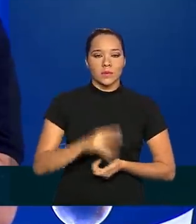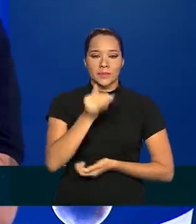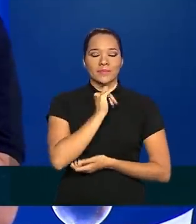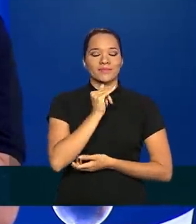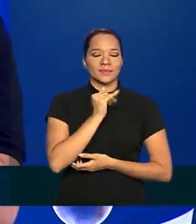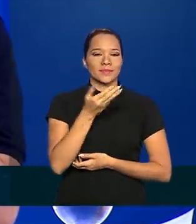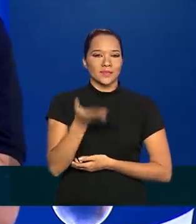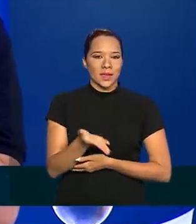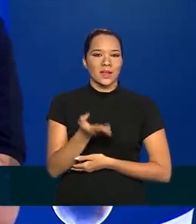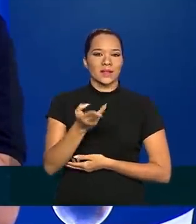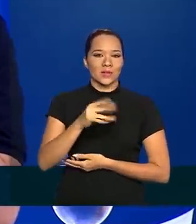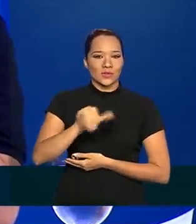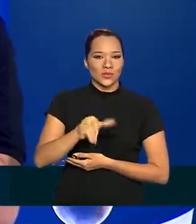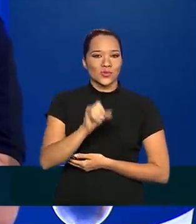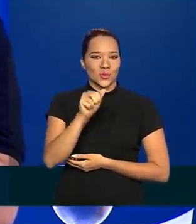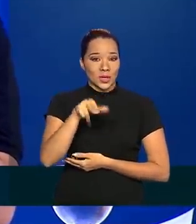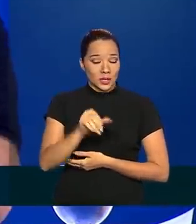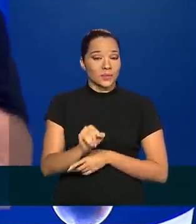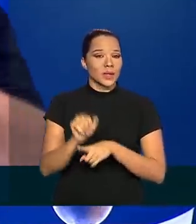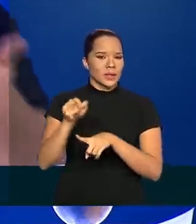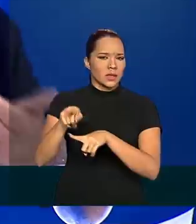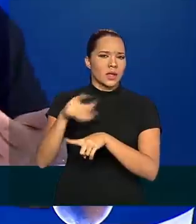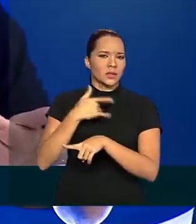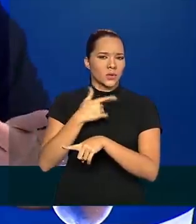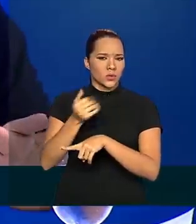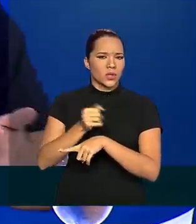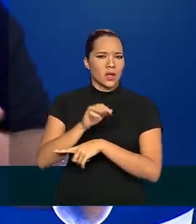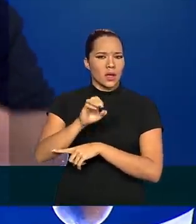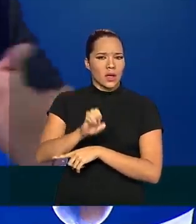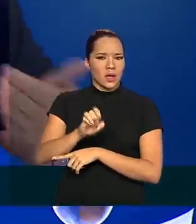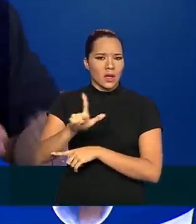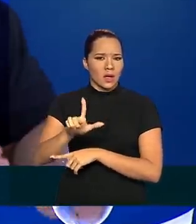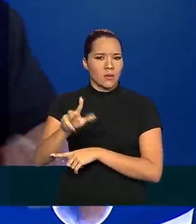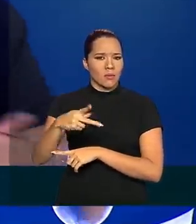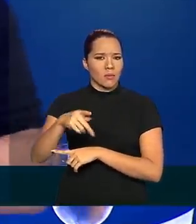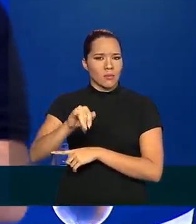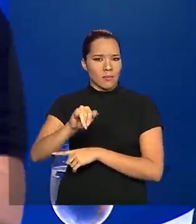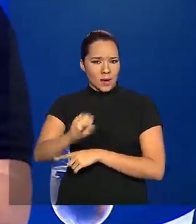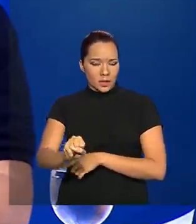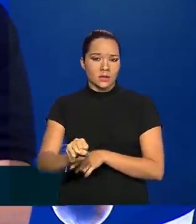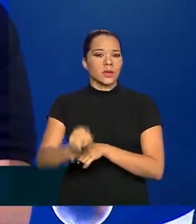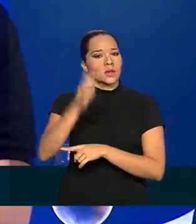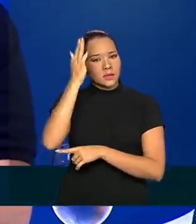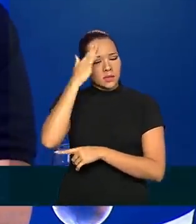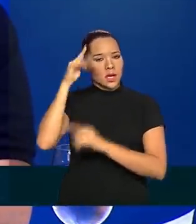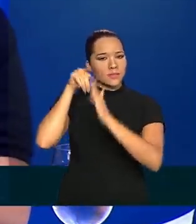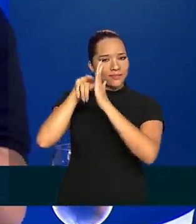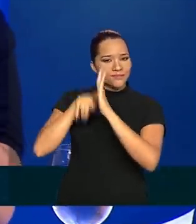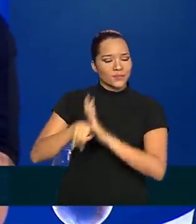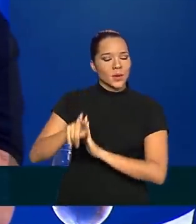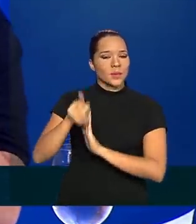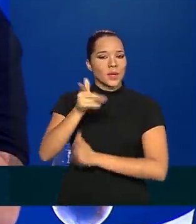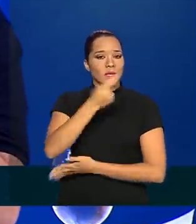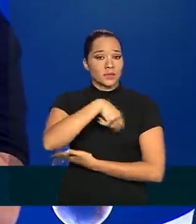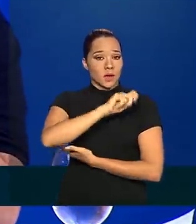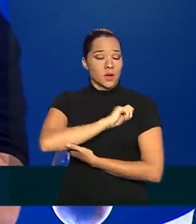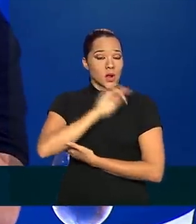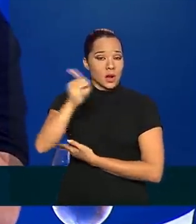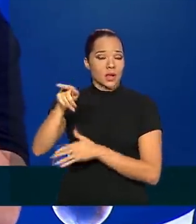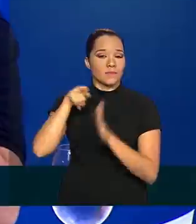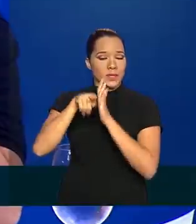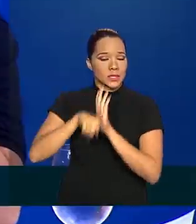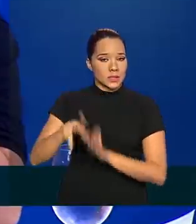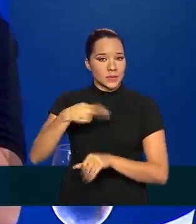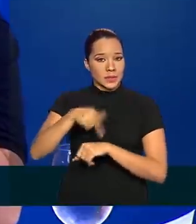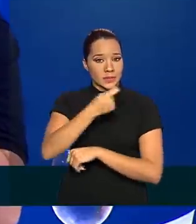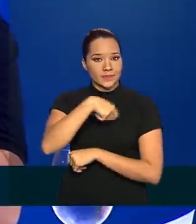Joana, ela é do El País, né? O El País conhece muito bem os dados da pesquisa espanhola. Na pesquisa espanhola,